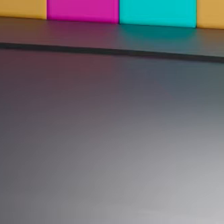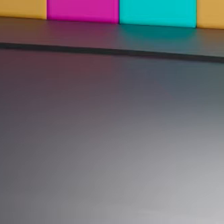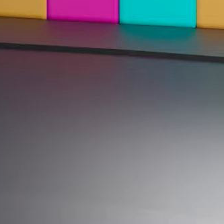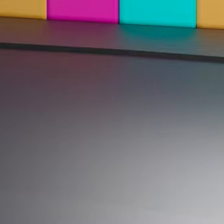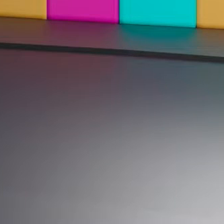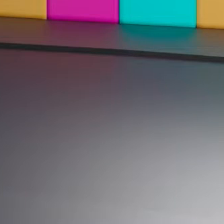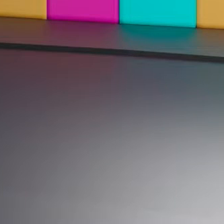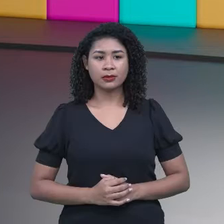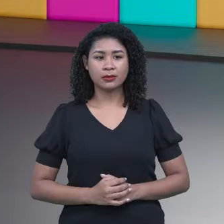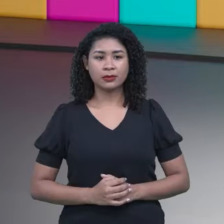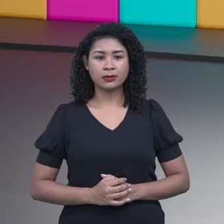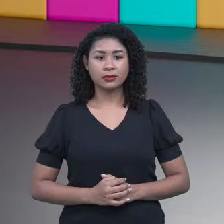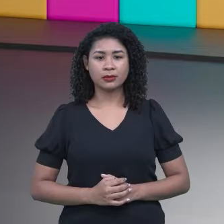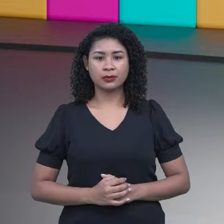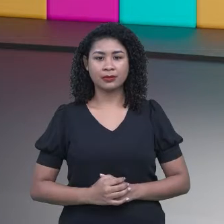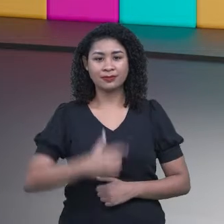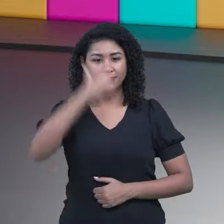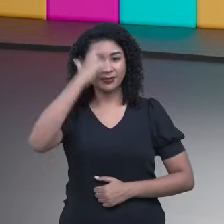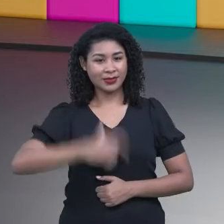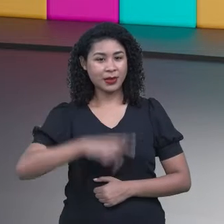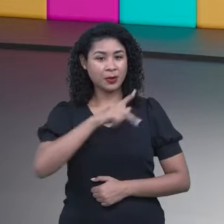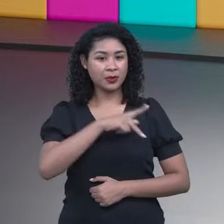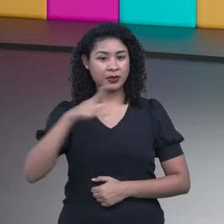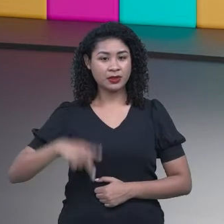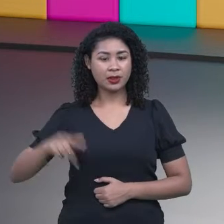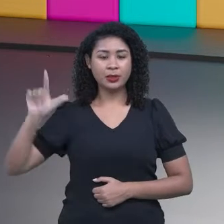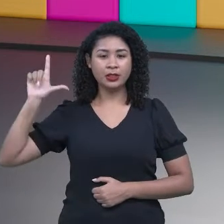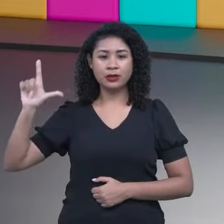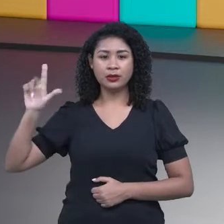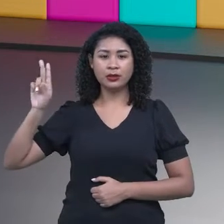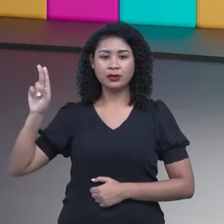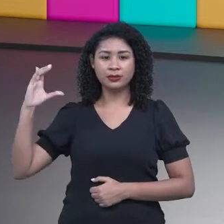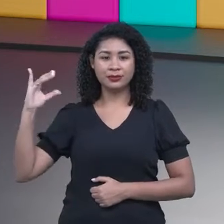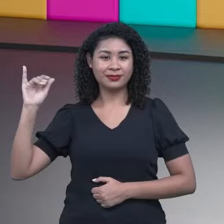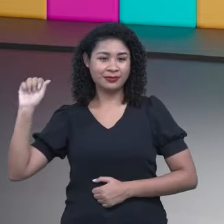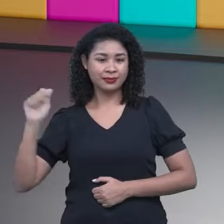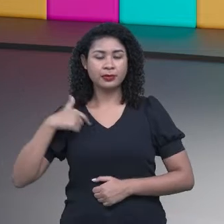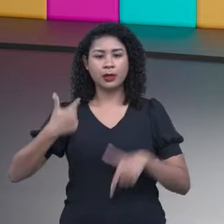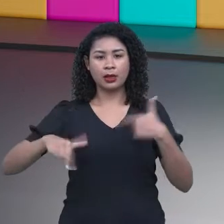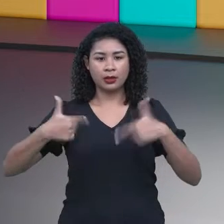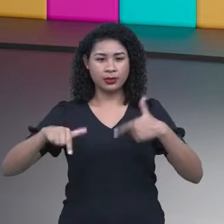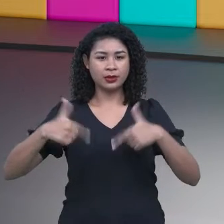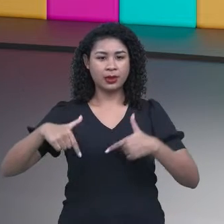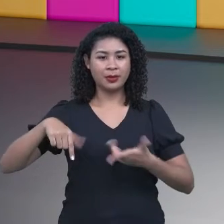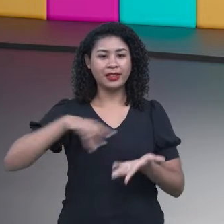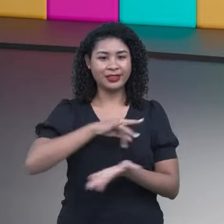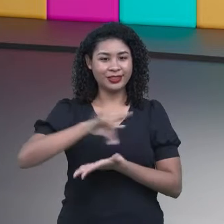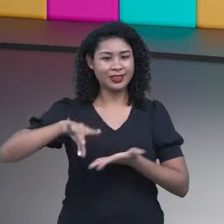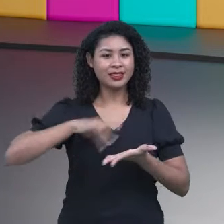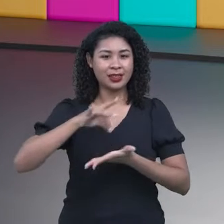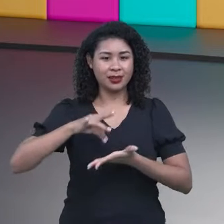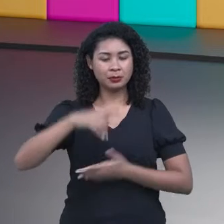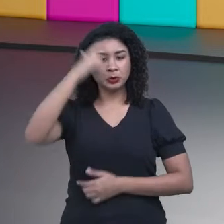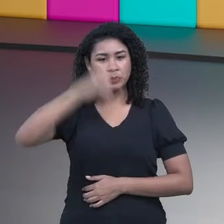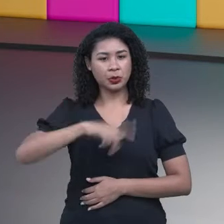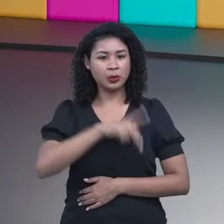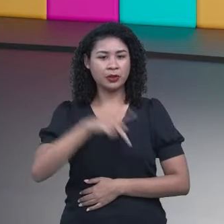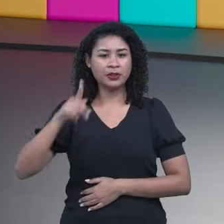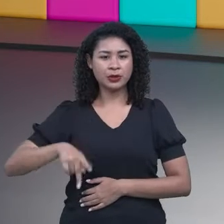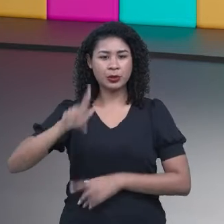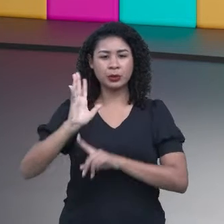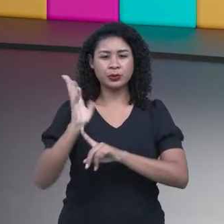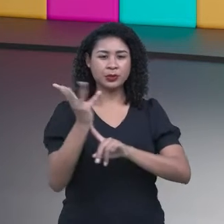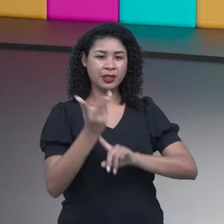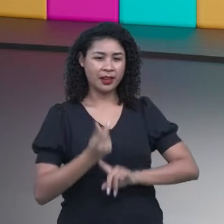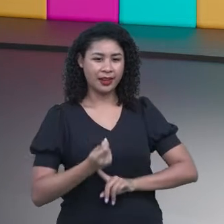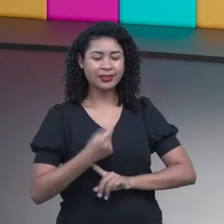né? Sou a professora Lúcia Santos, trabalho no CEMEAM como professora de arte, mas adoro esse tema, que